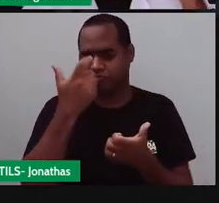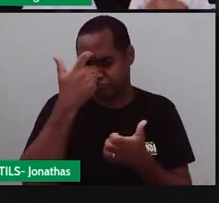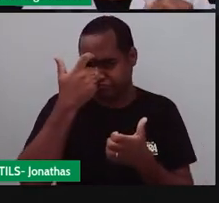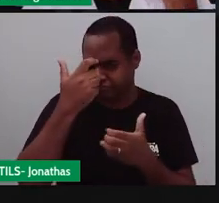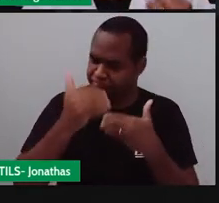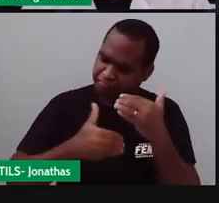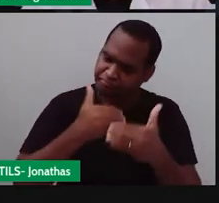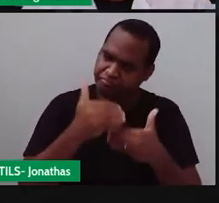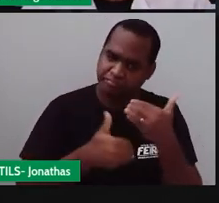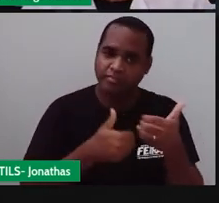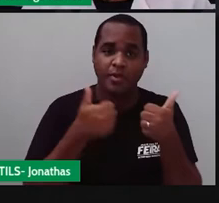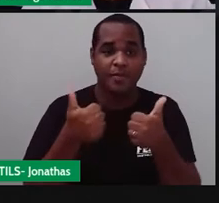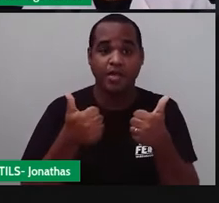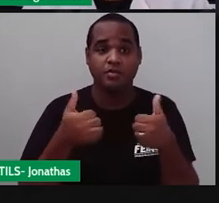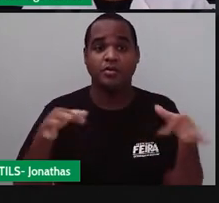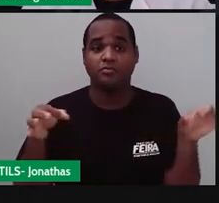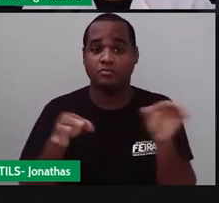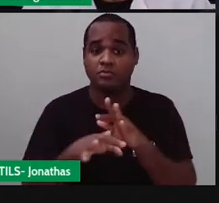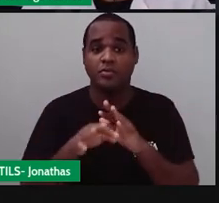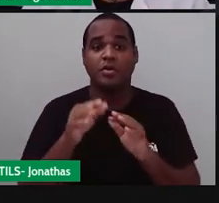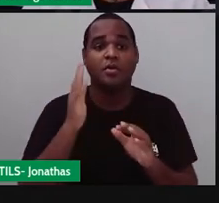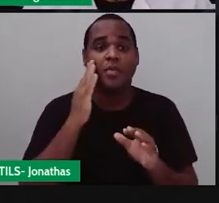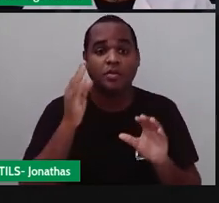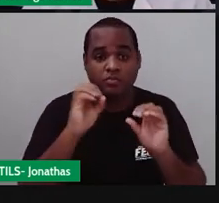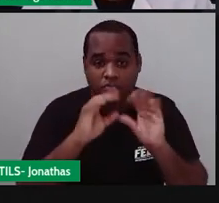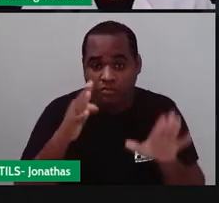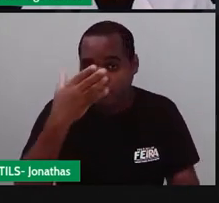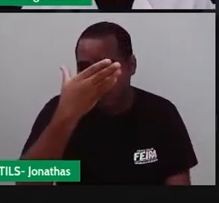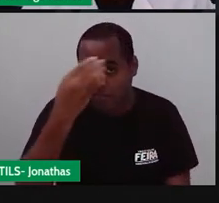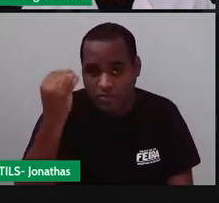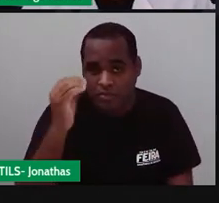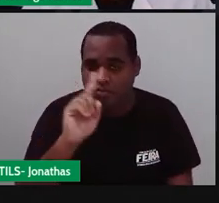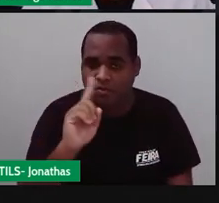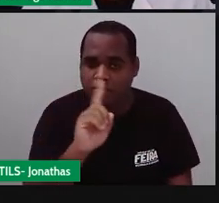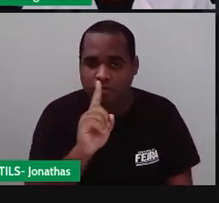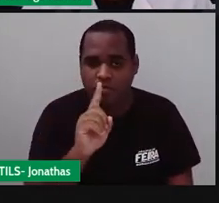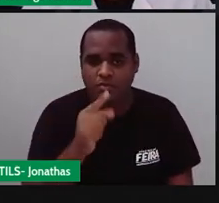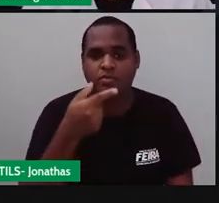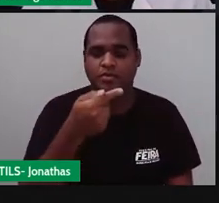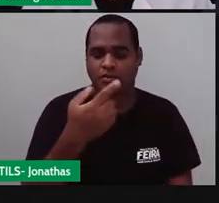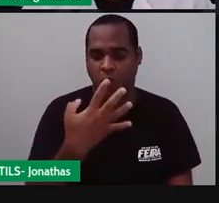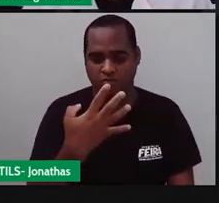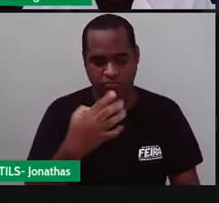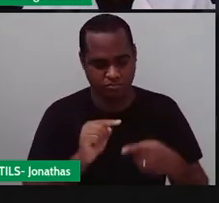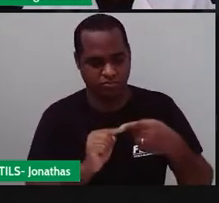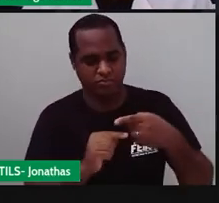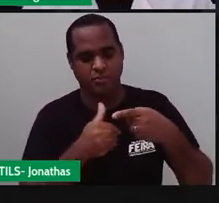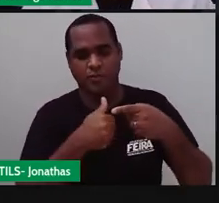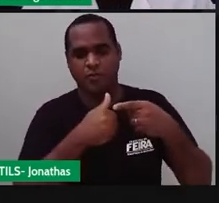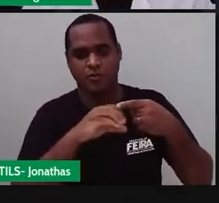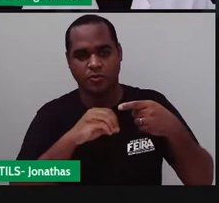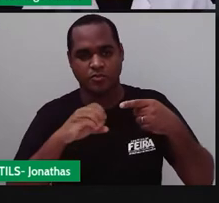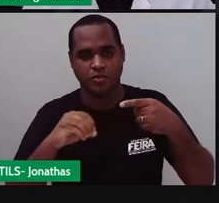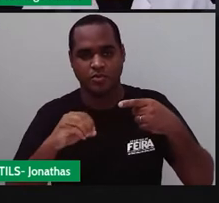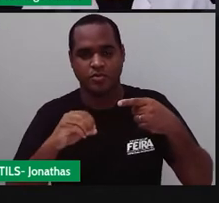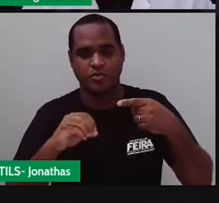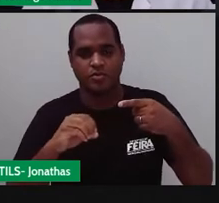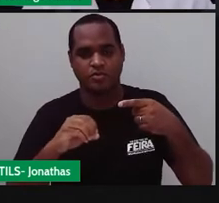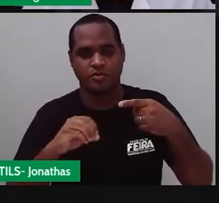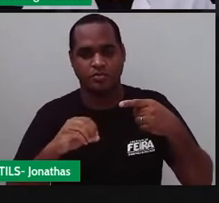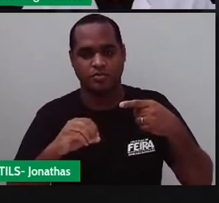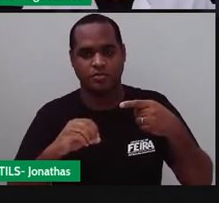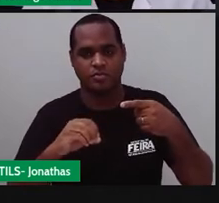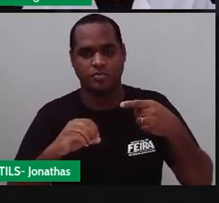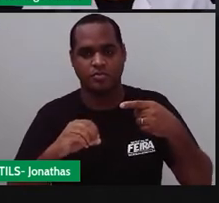então vamos deixar isso pronto para não esquecer mais ó 74 milésimos pega o número de